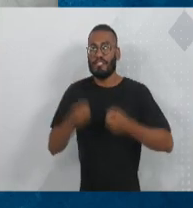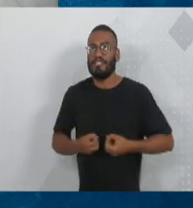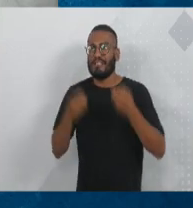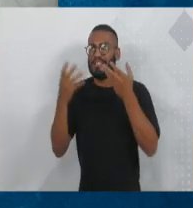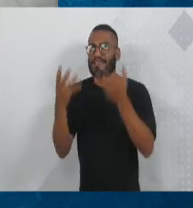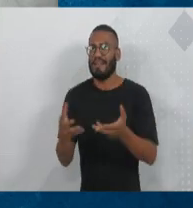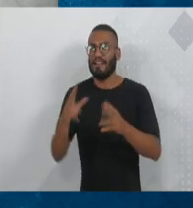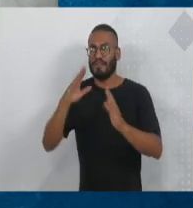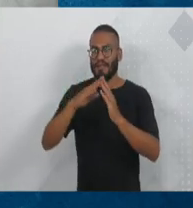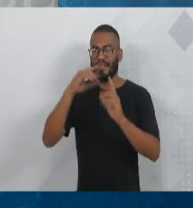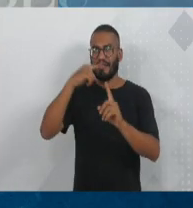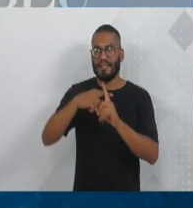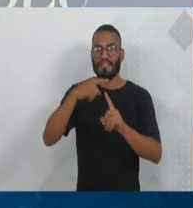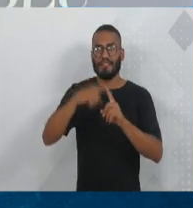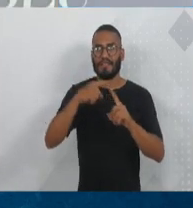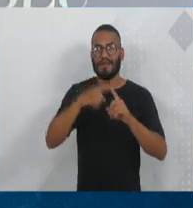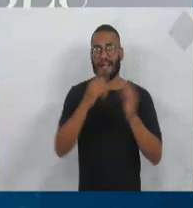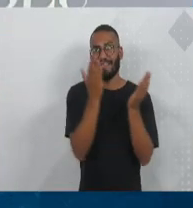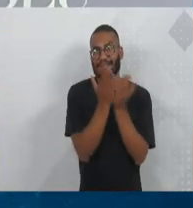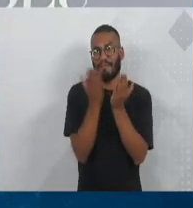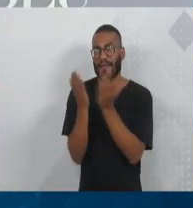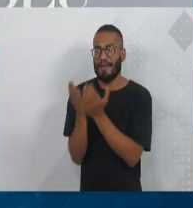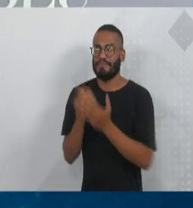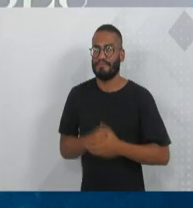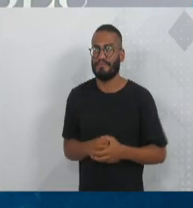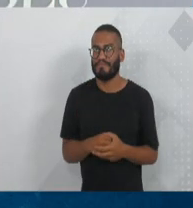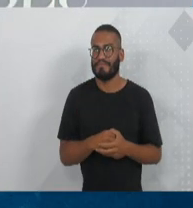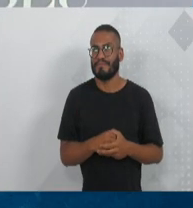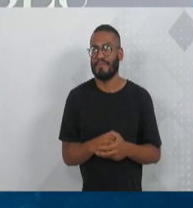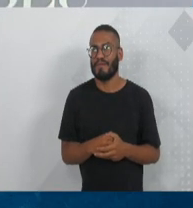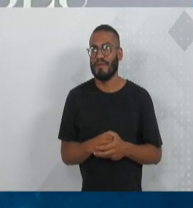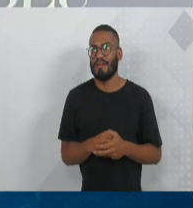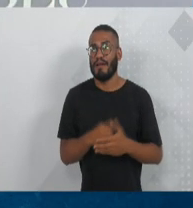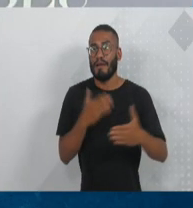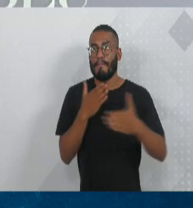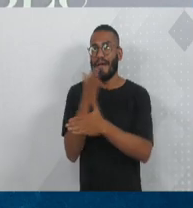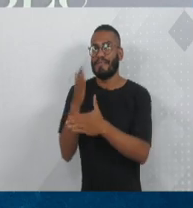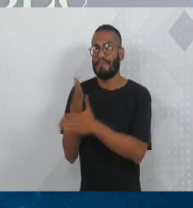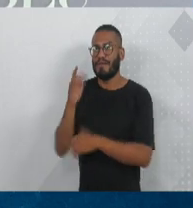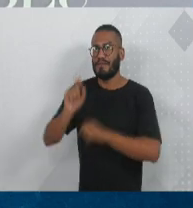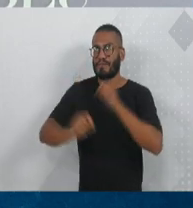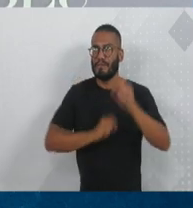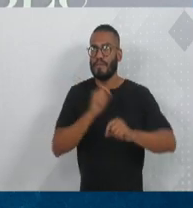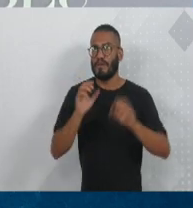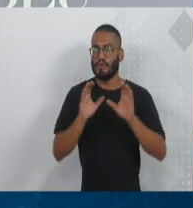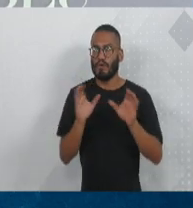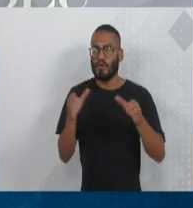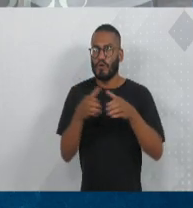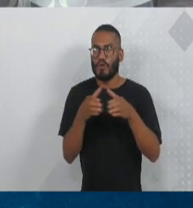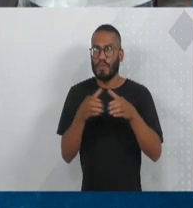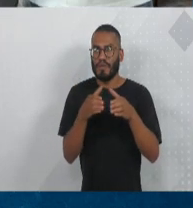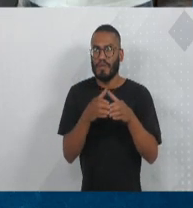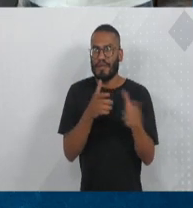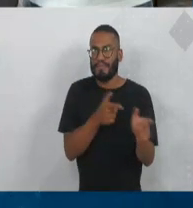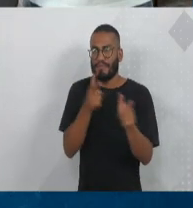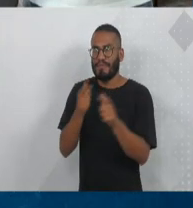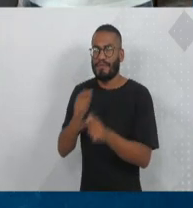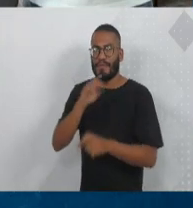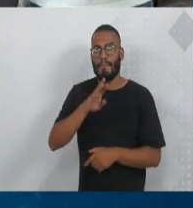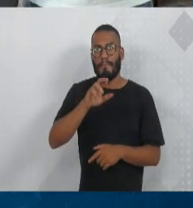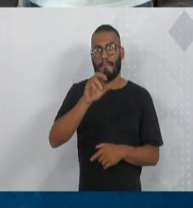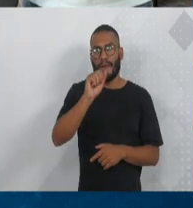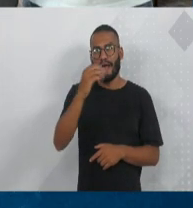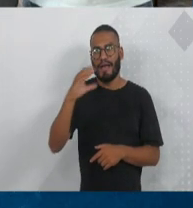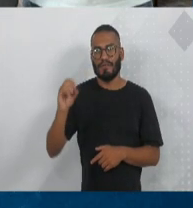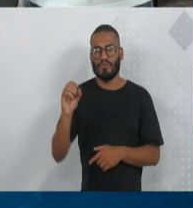na Igreja Assembleia de Deus da rua Rodolfo Frotner, nossa participação no Clube de Cacetiro Braço Sul, na festa